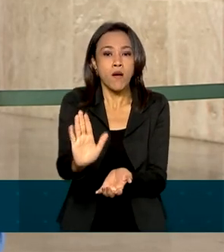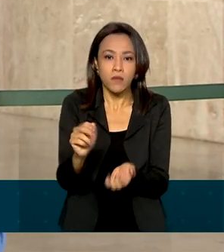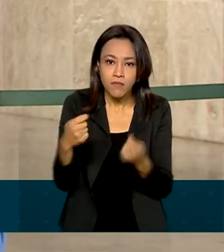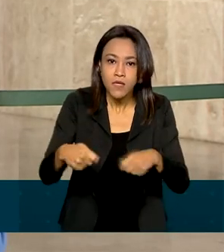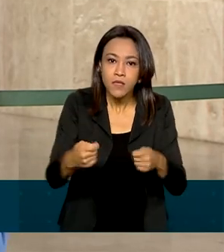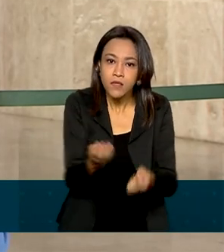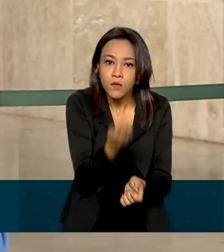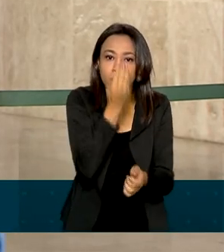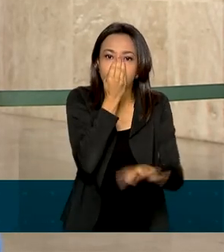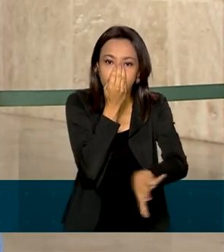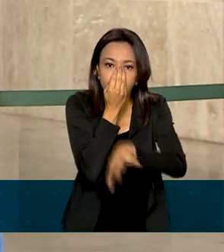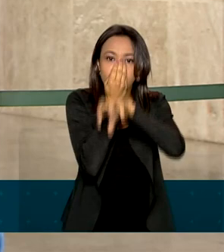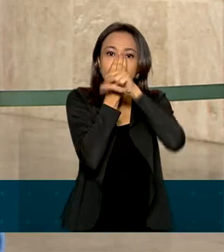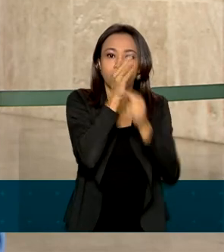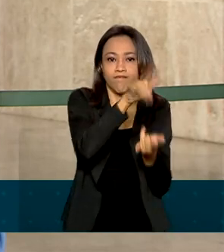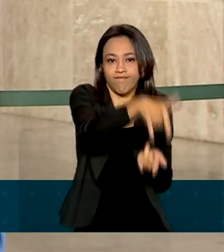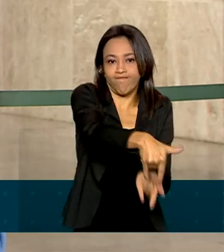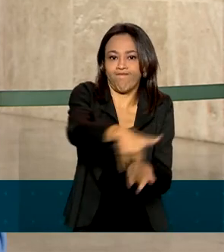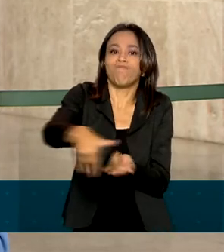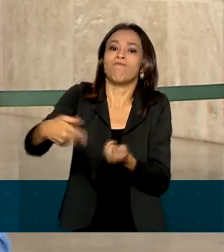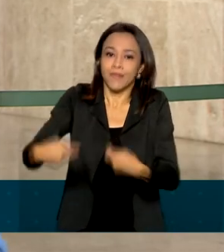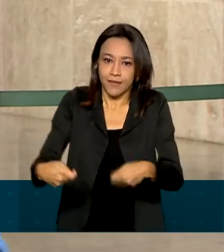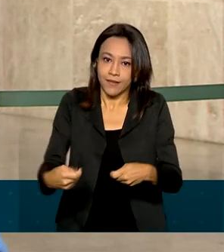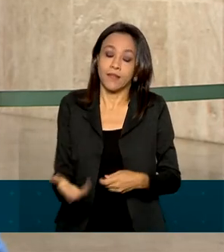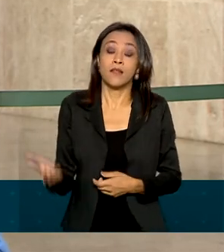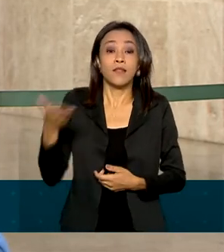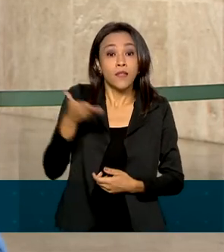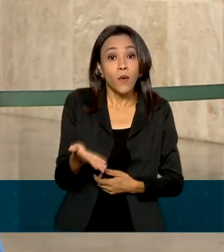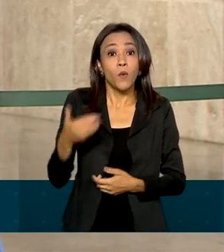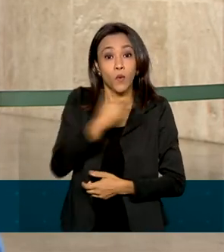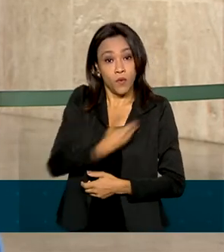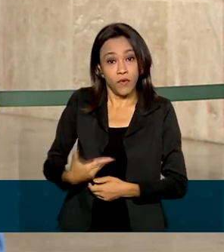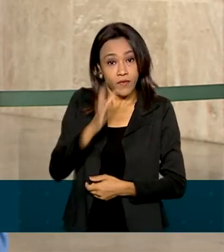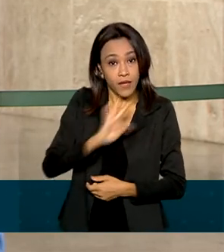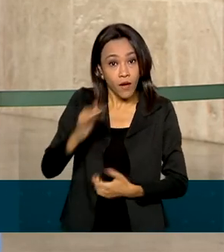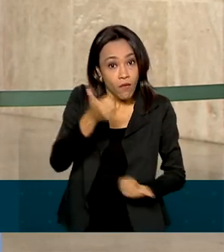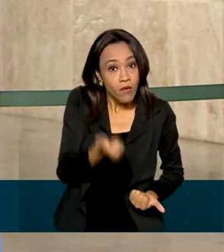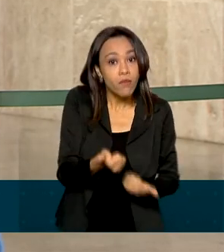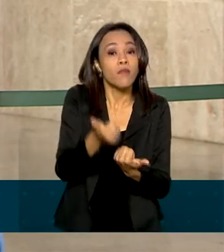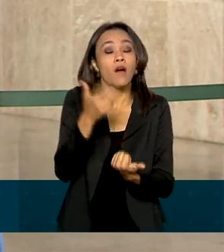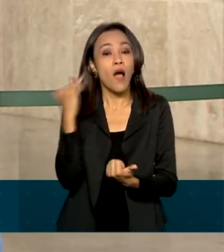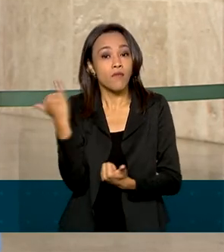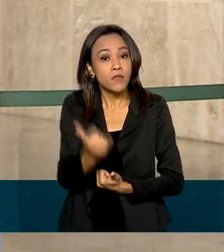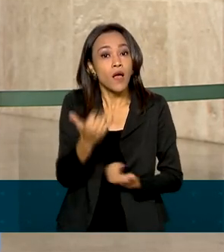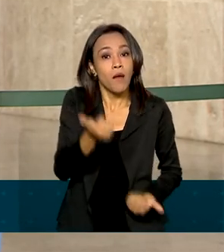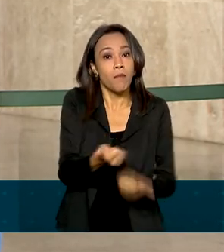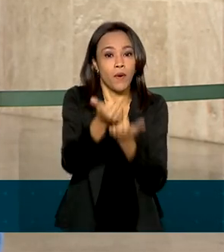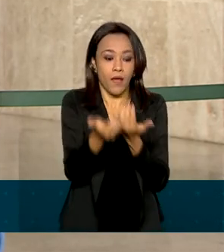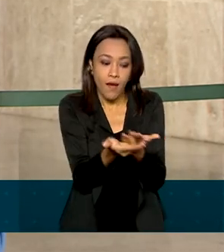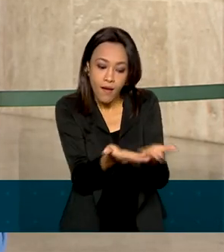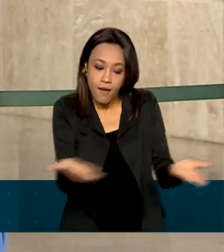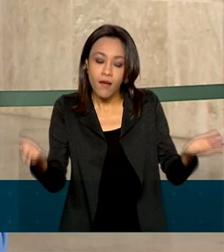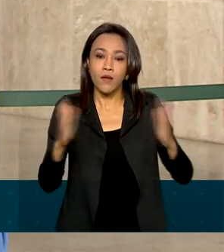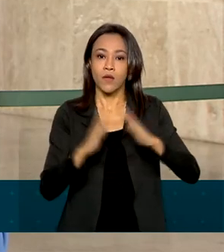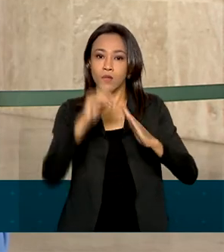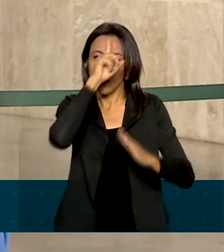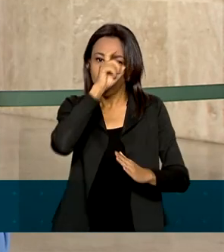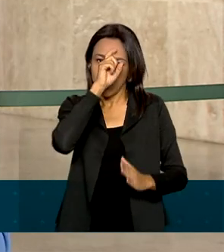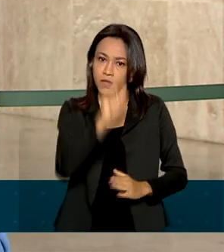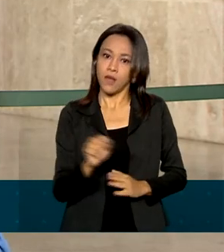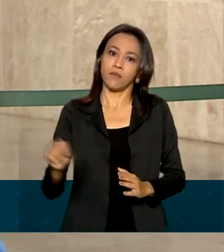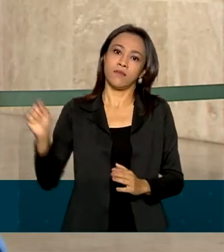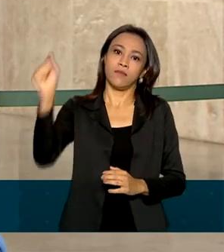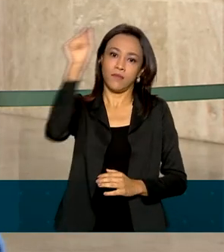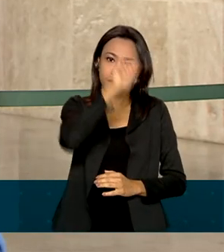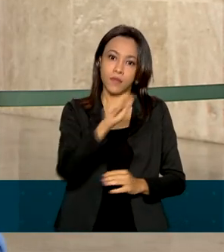do oxigênio. Segundo o governo federal, essa medida, ela reforça a rede hospitalar e também o pronto-atendimento, além dos prontos